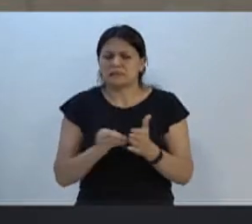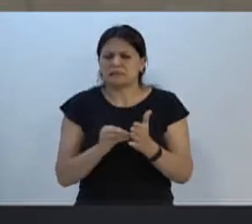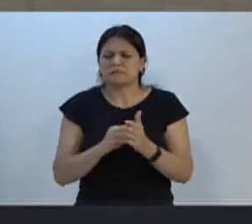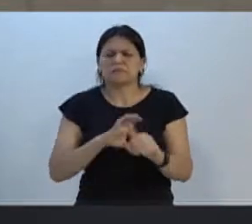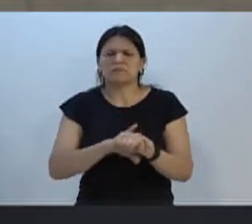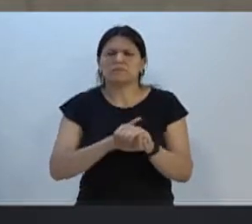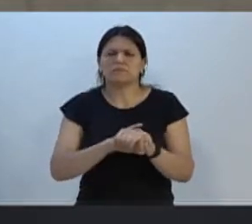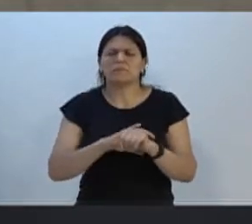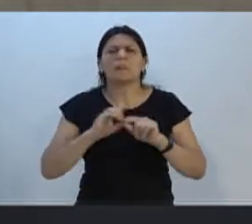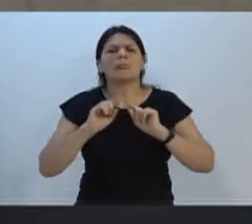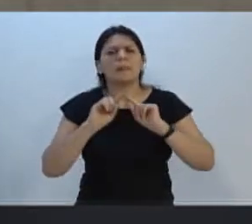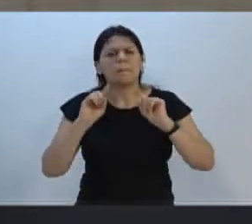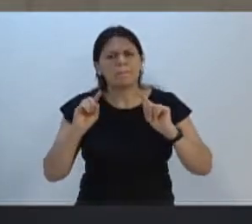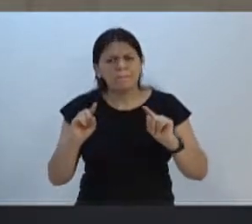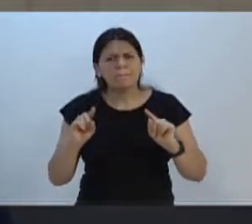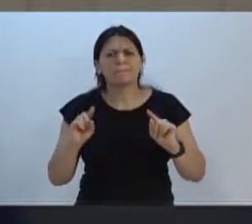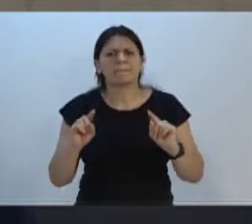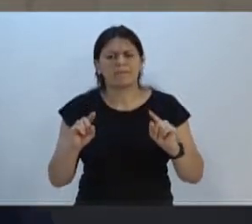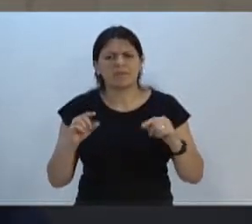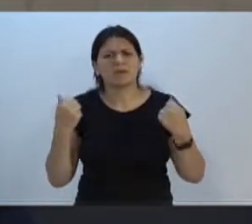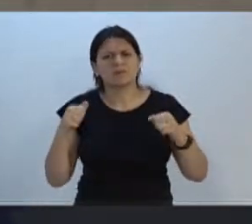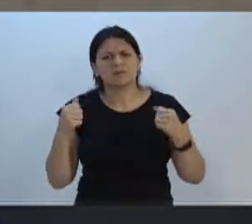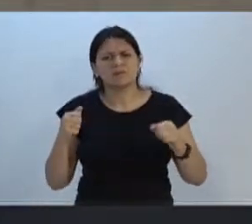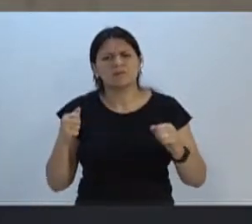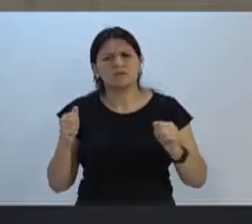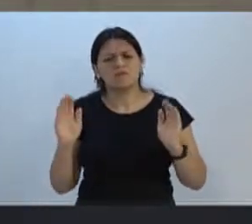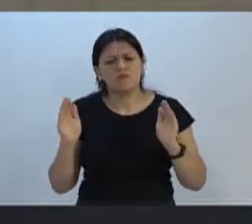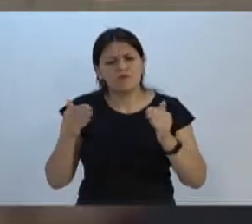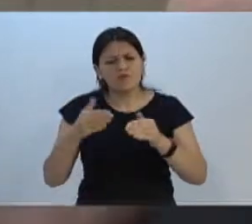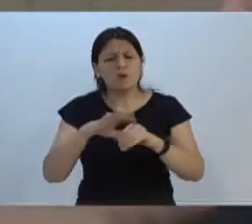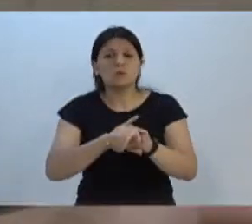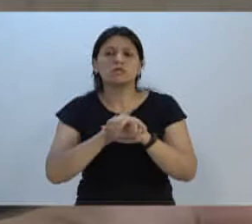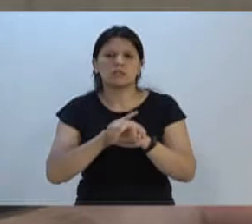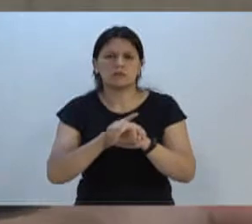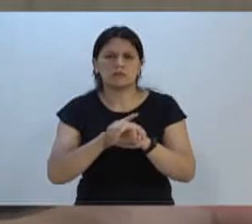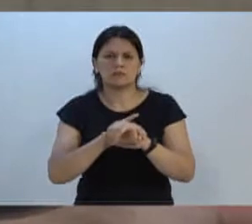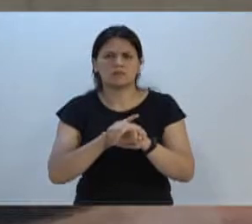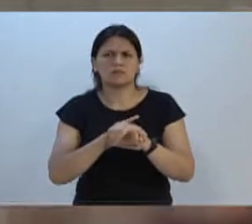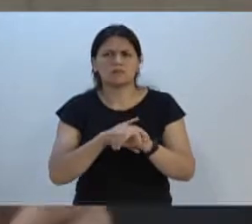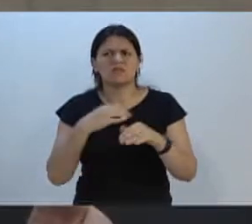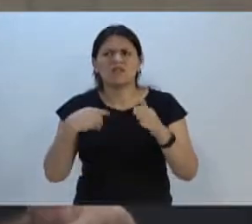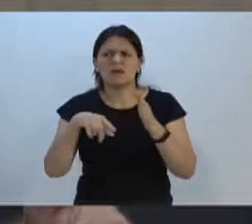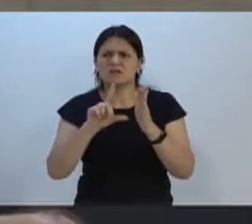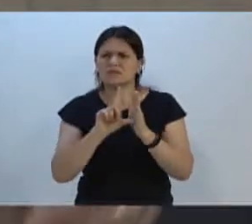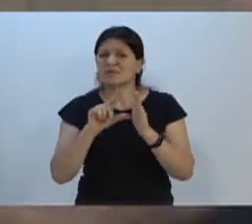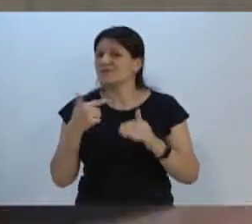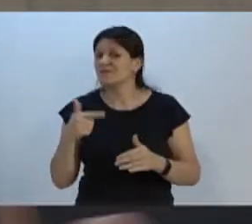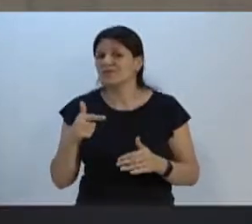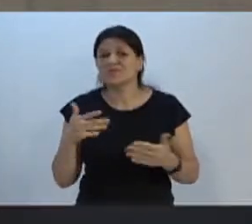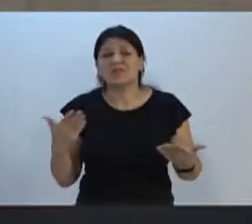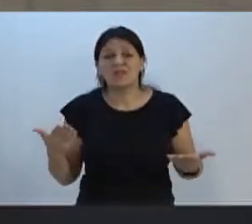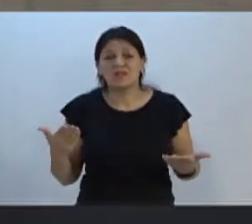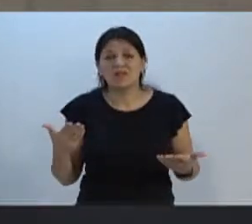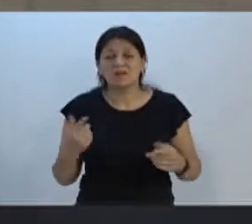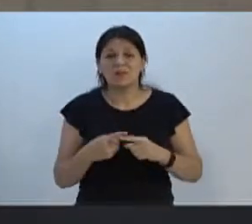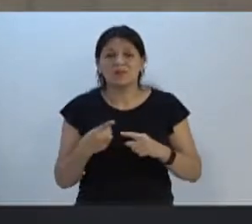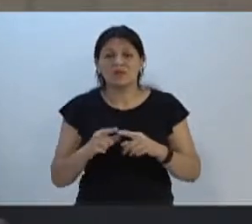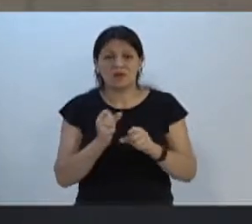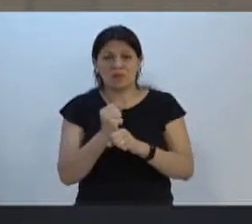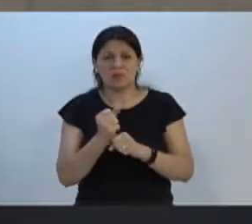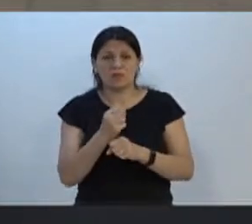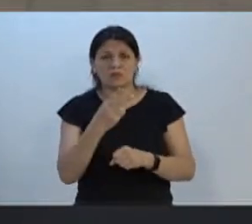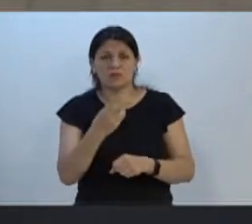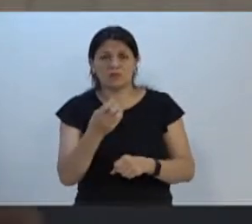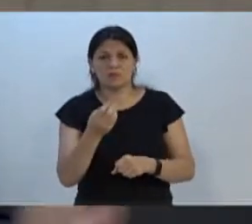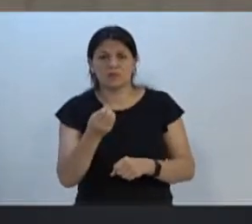nós temos que pensar também com relação à segurança de quem passa por ali. Agora, da forma que sempre tivemos ali e hoje não temos, desde 2008 interditado, é realmente